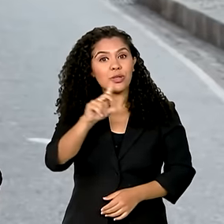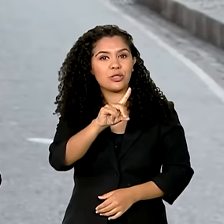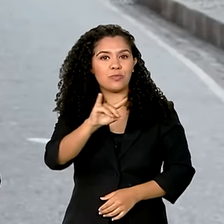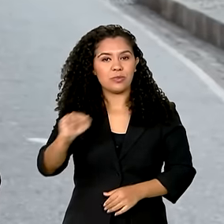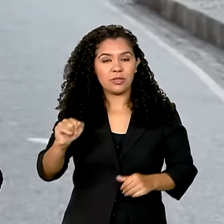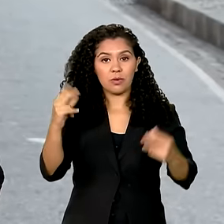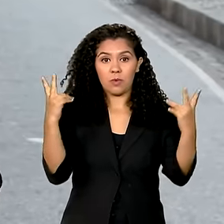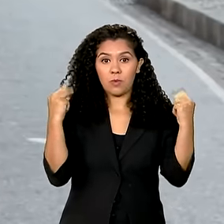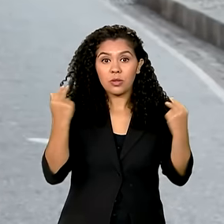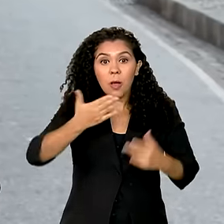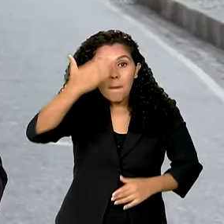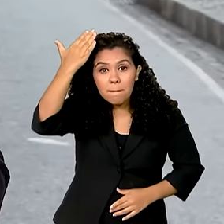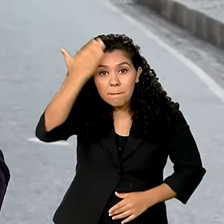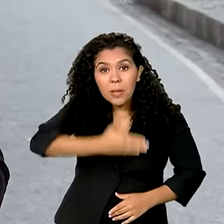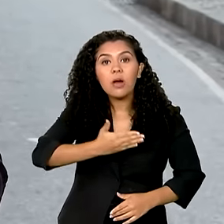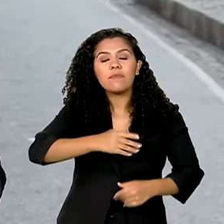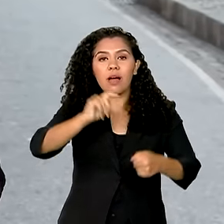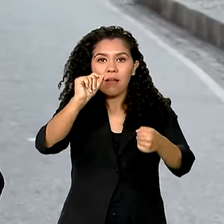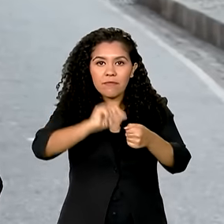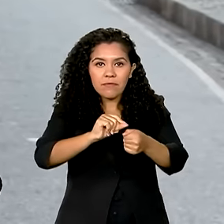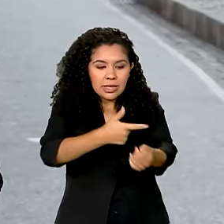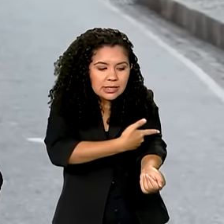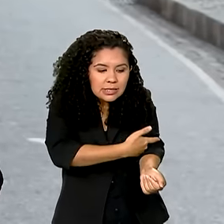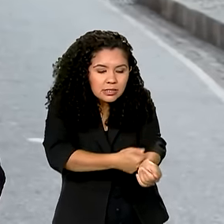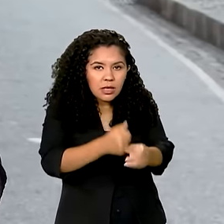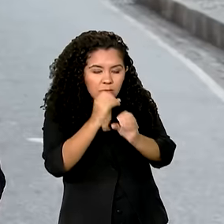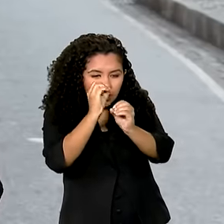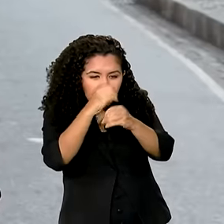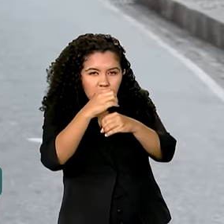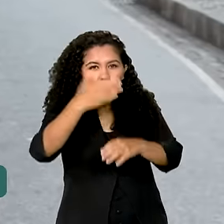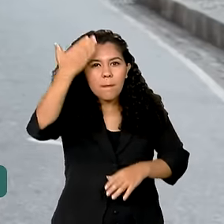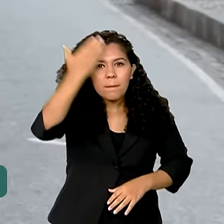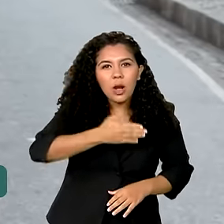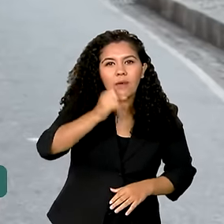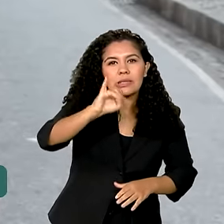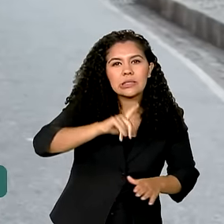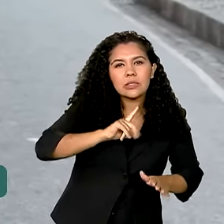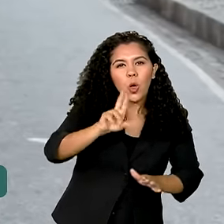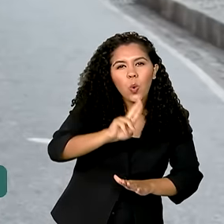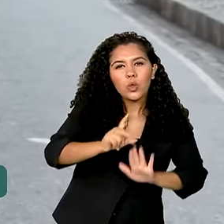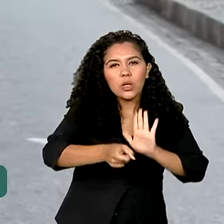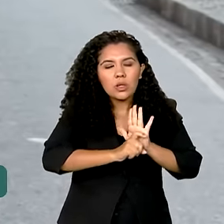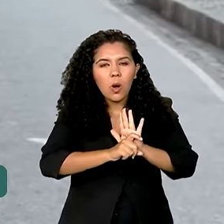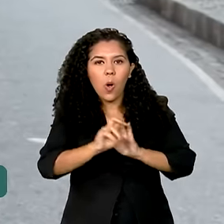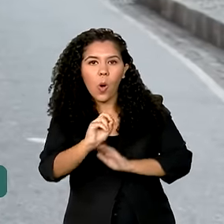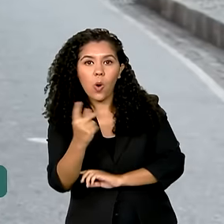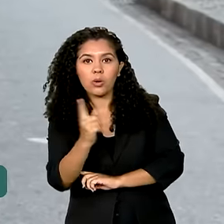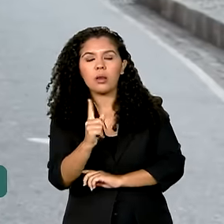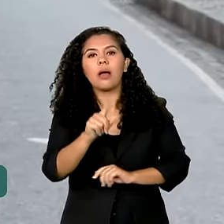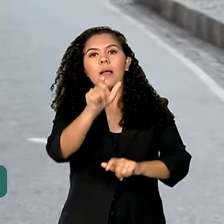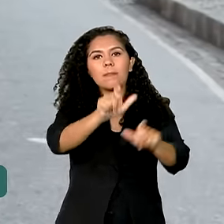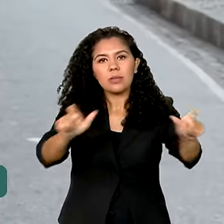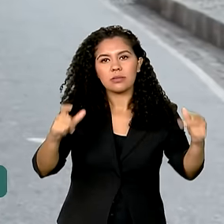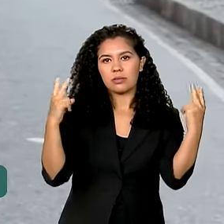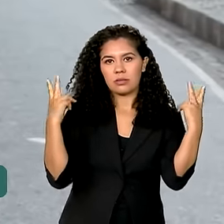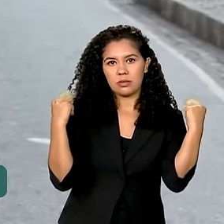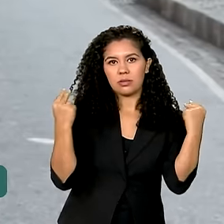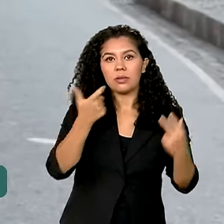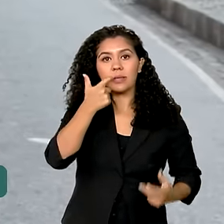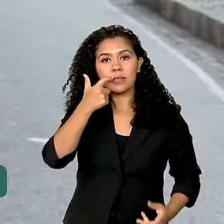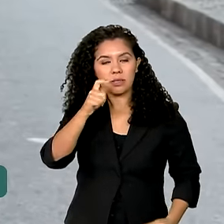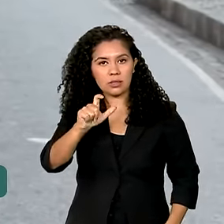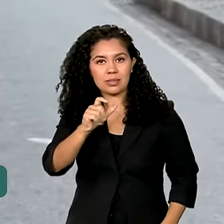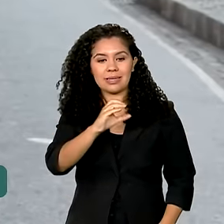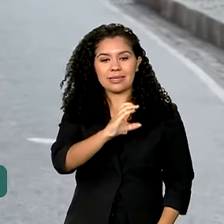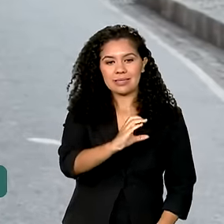comprovarem que fizeram o exame toxicológico. Devem fazer isso os condutores que têm carteira nas categorias C,